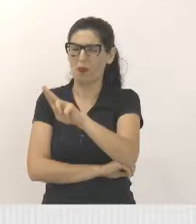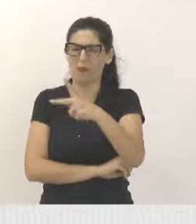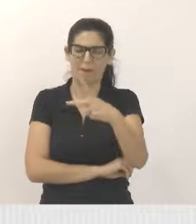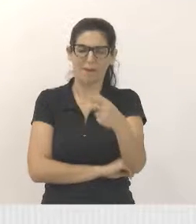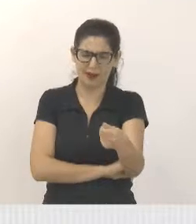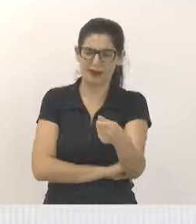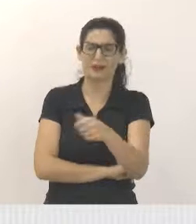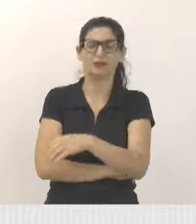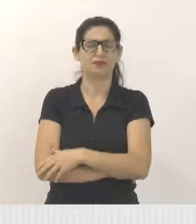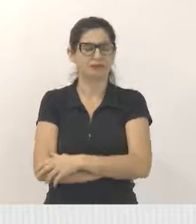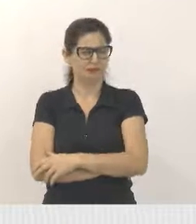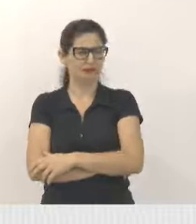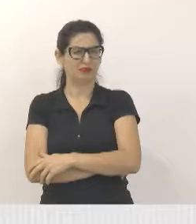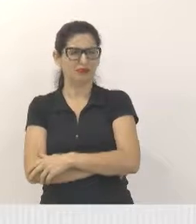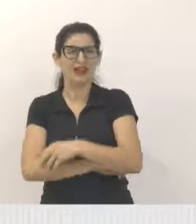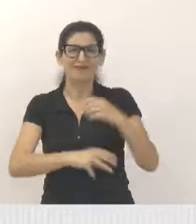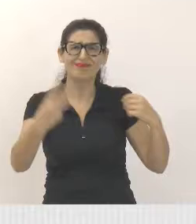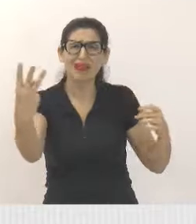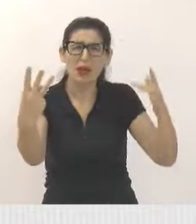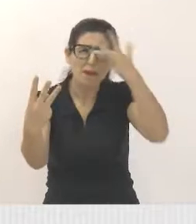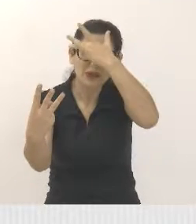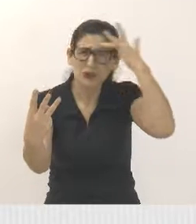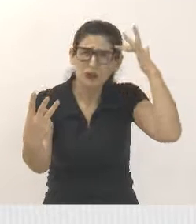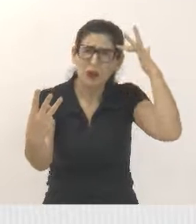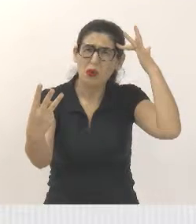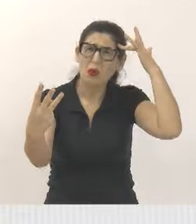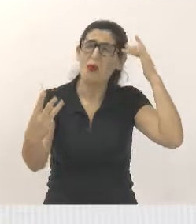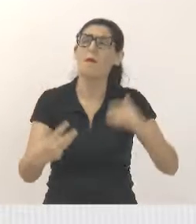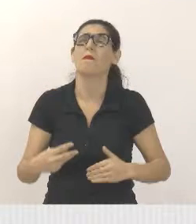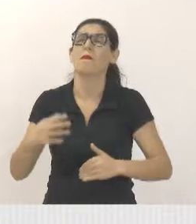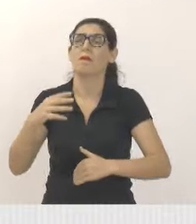profissionais de saúde